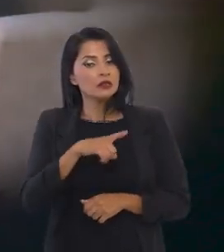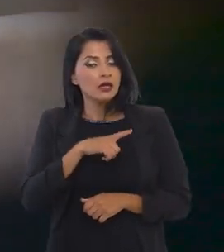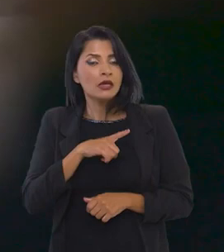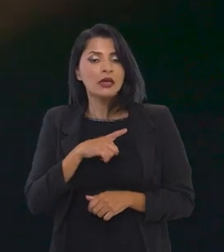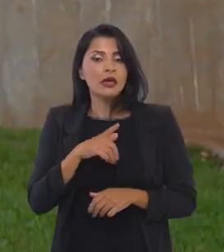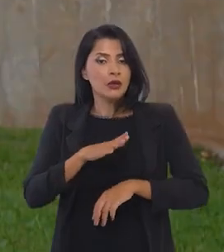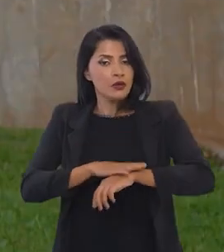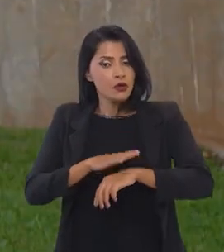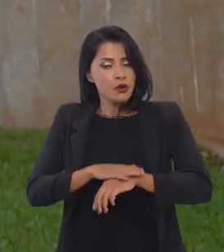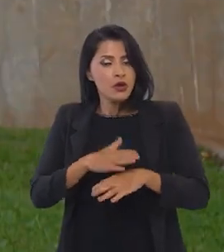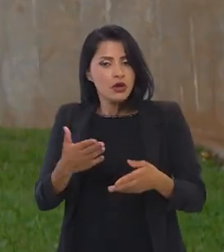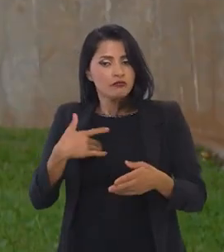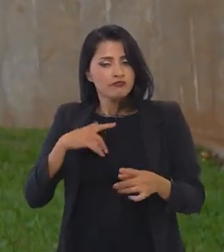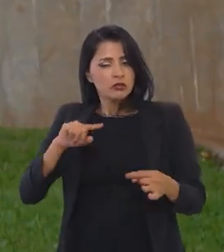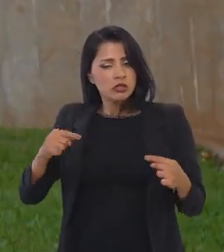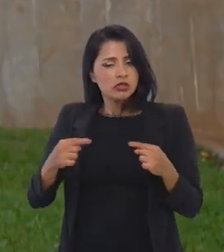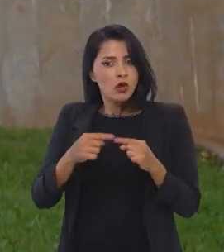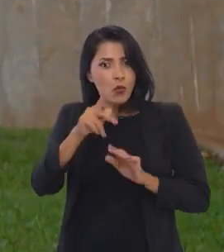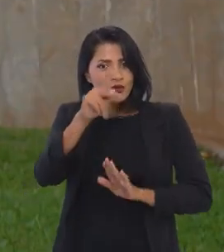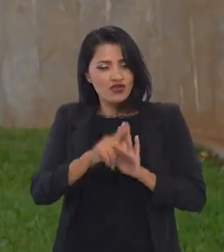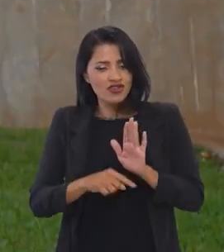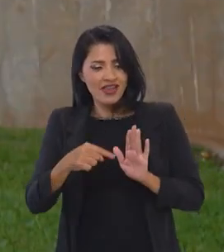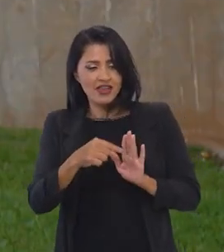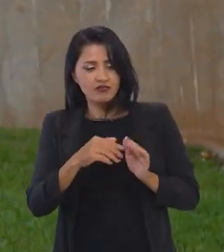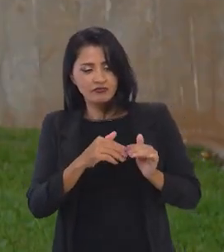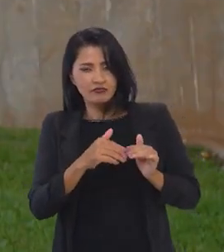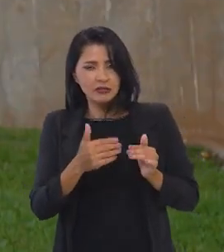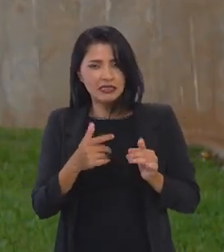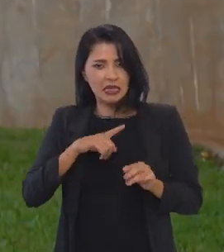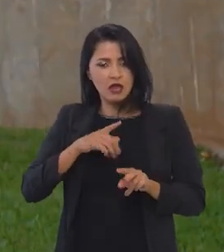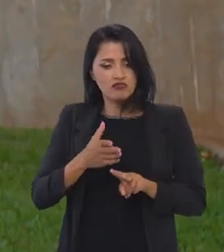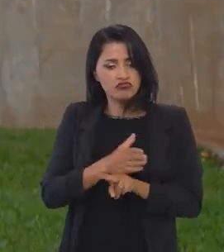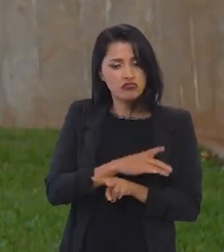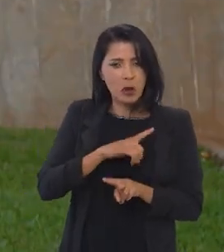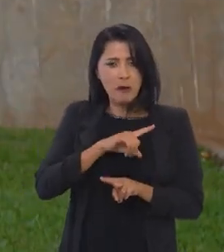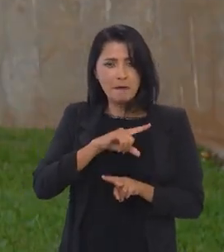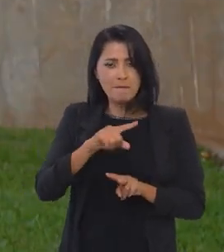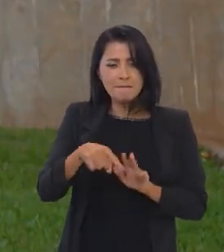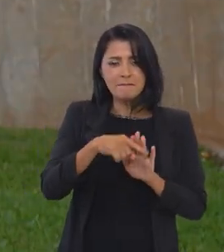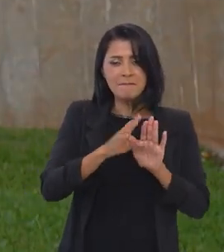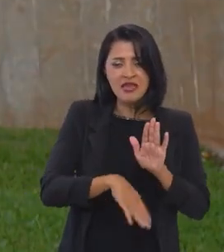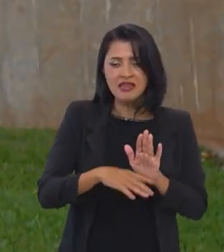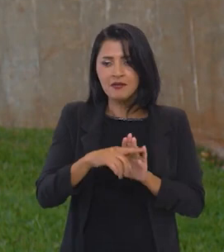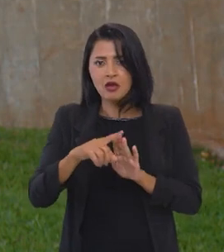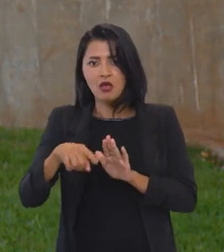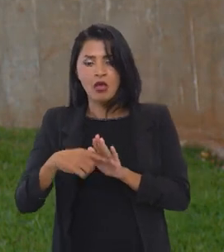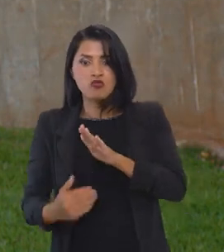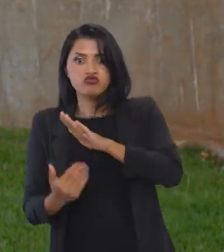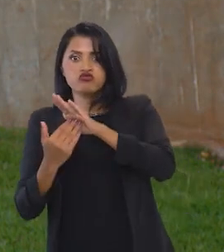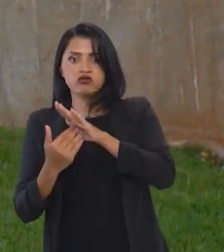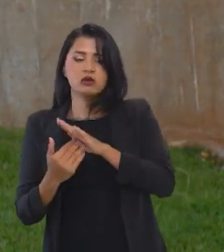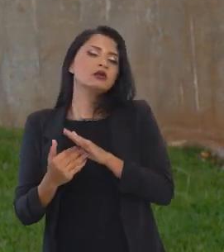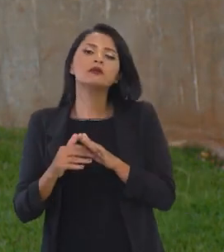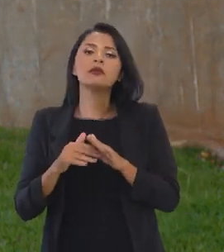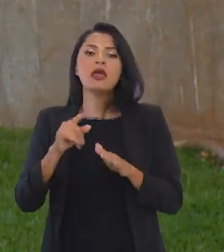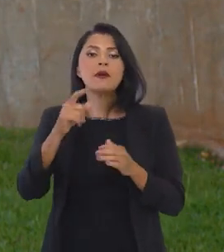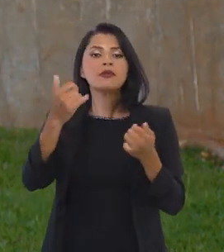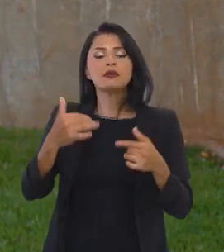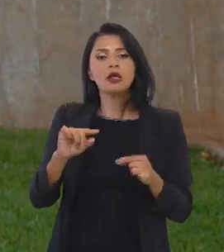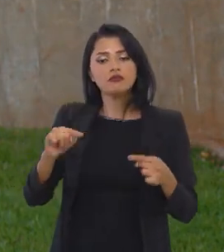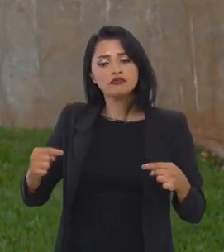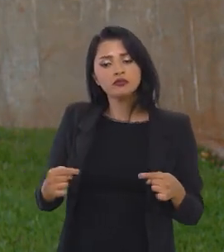muito... Quando a lógica ali do projeto, quando ele vem uma banda mínima e uma banda máxima, para dizer...